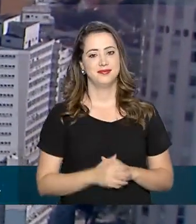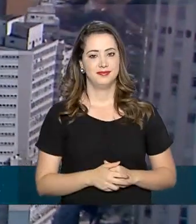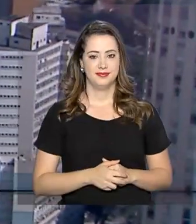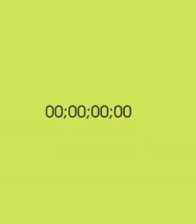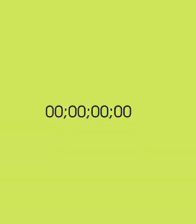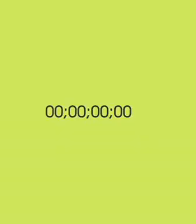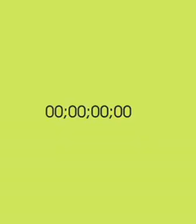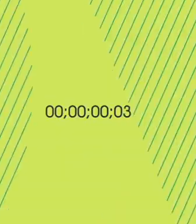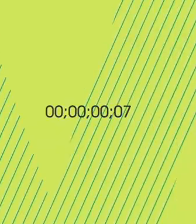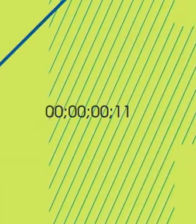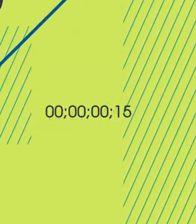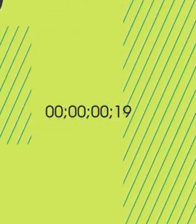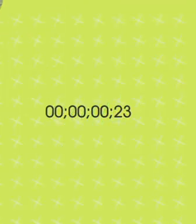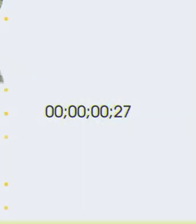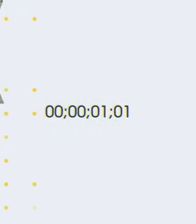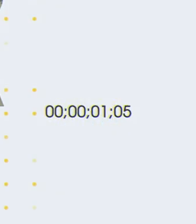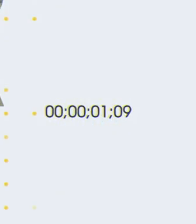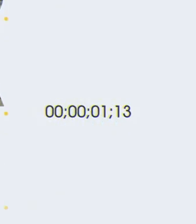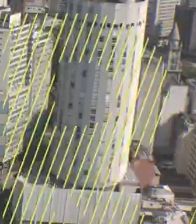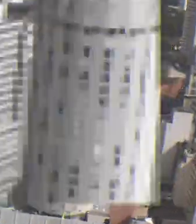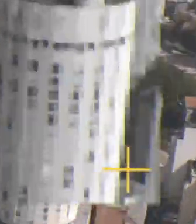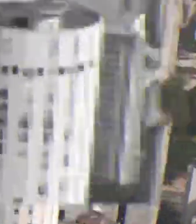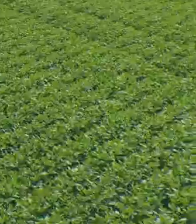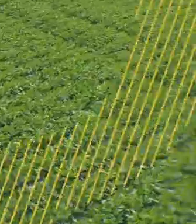E a gente